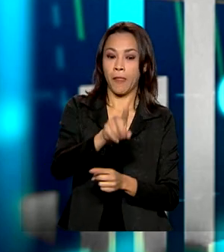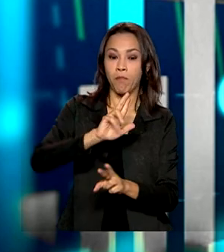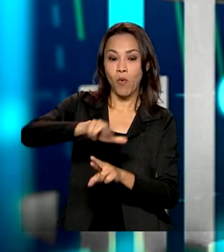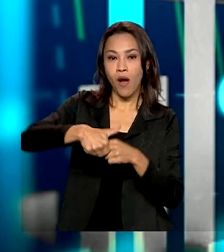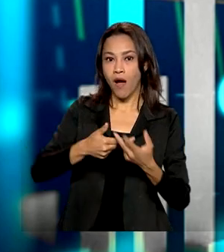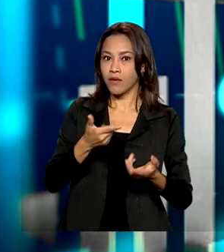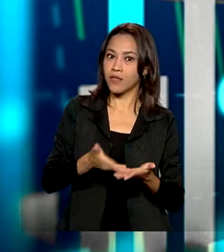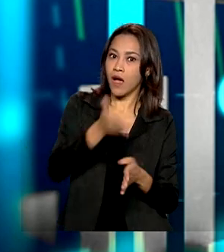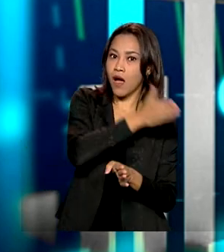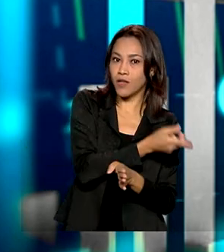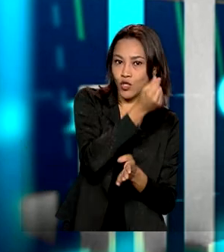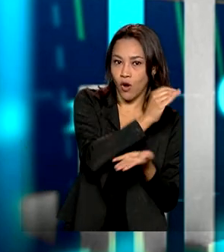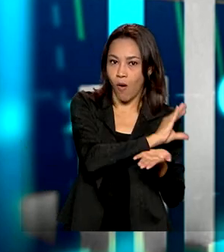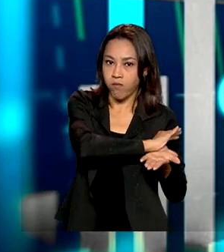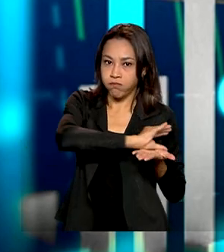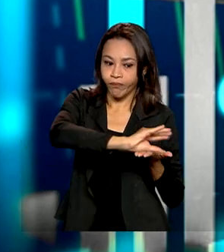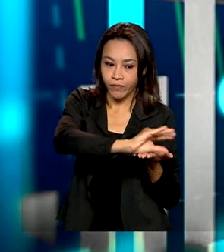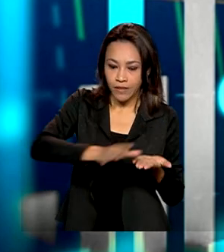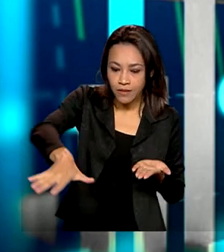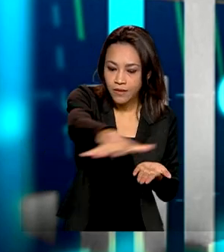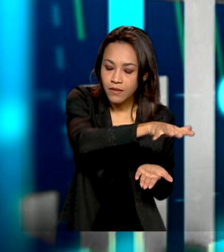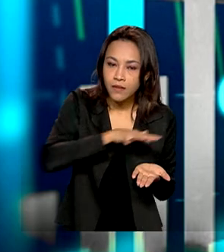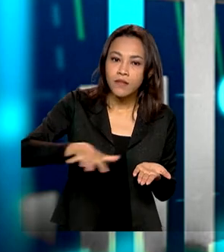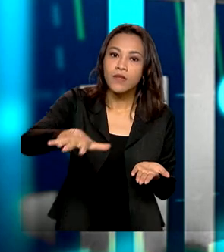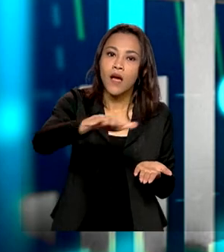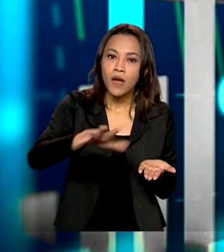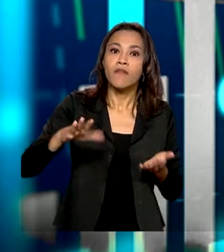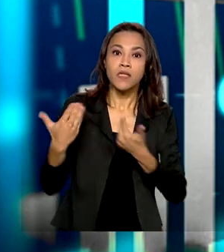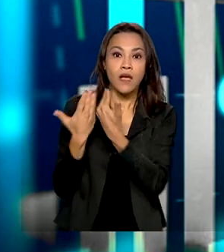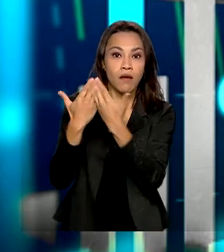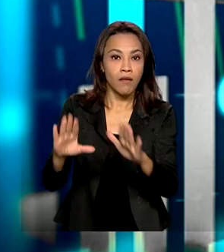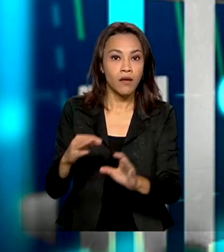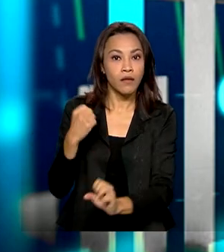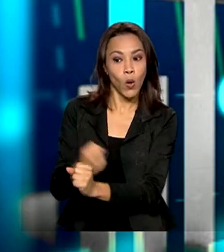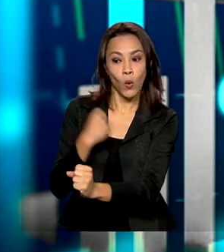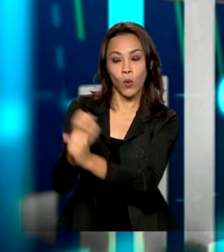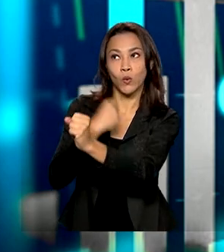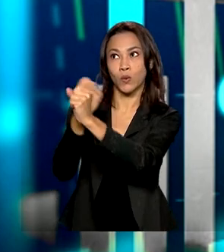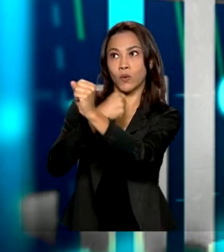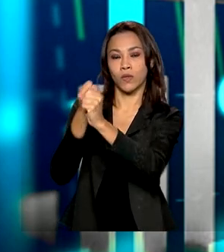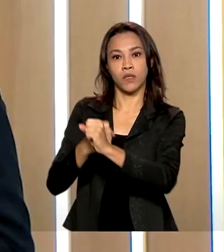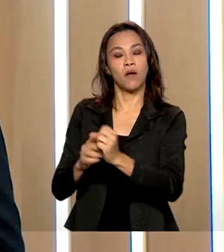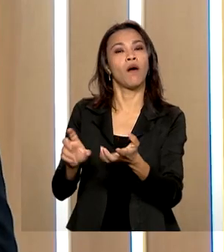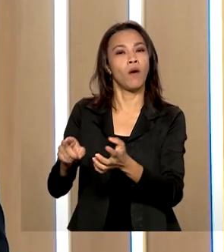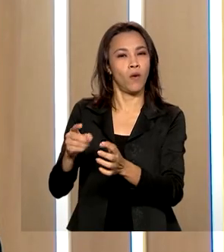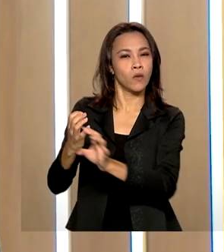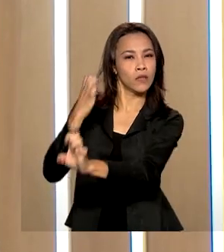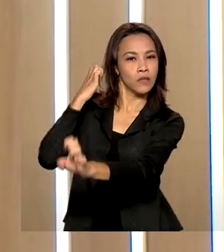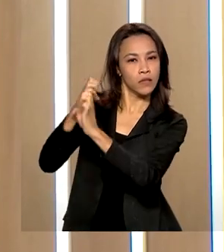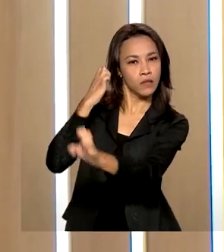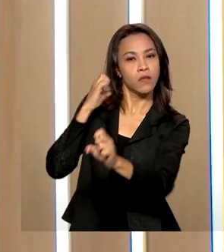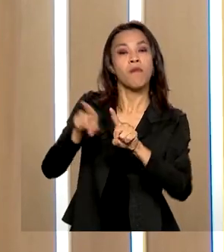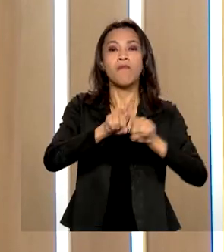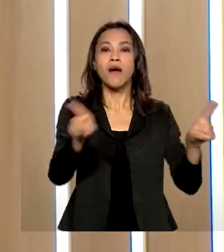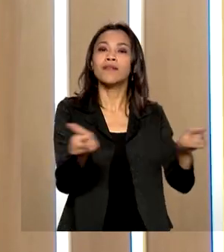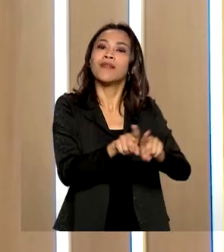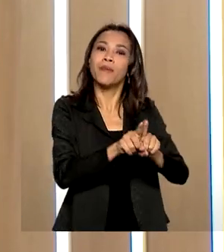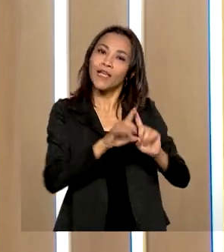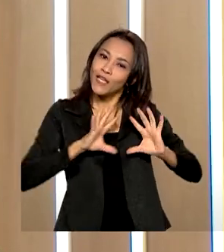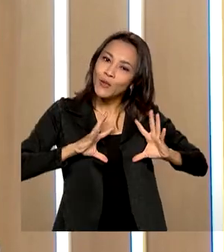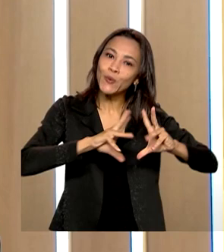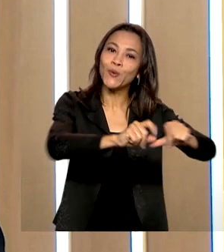investimentos, que vão ser abertos, não apenas no setor de construção civil, mas em toda a economia, pelo que nós chamamos de efeito